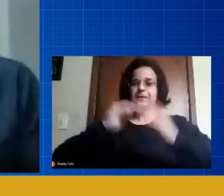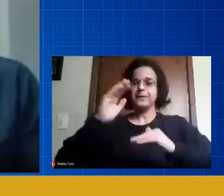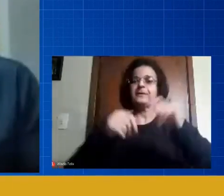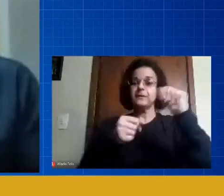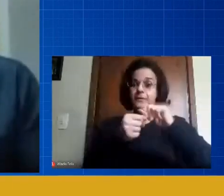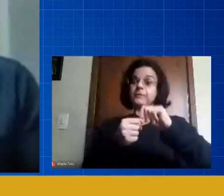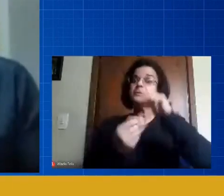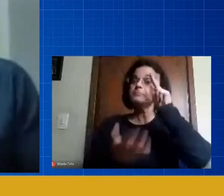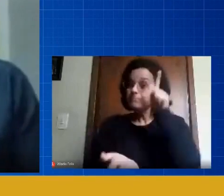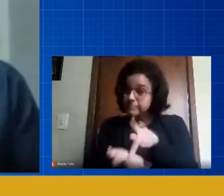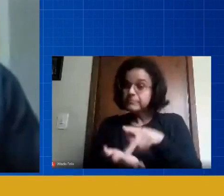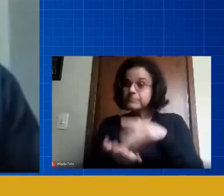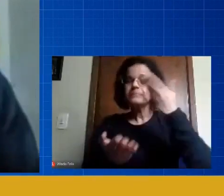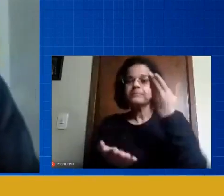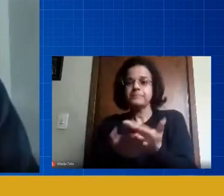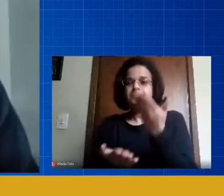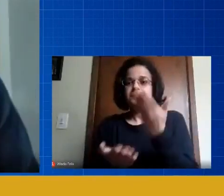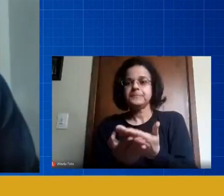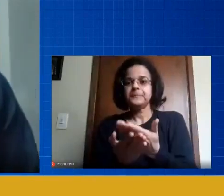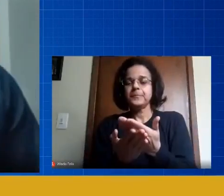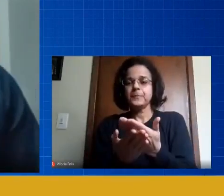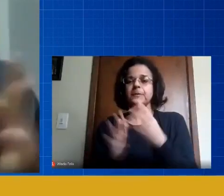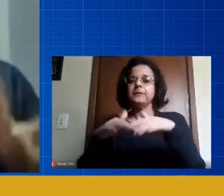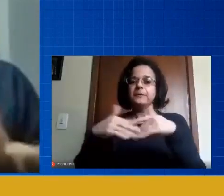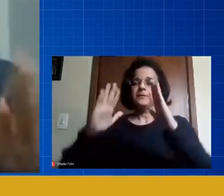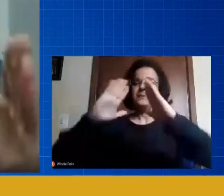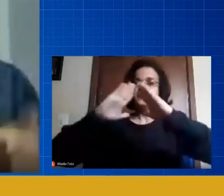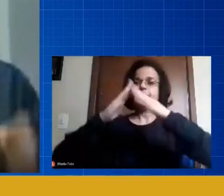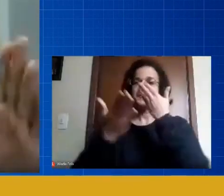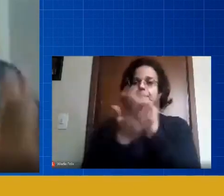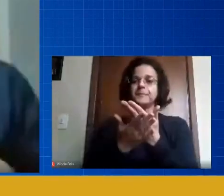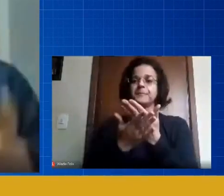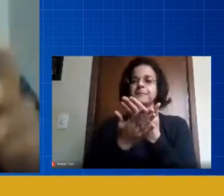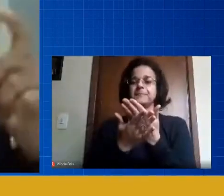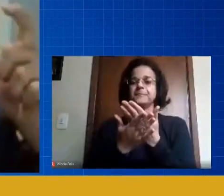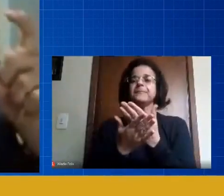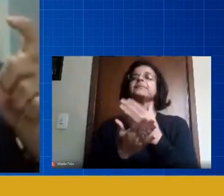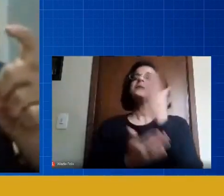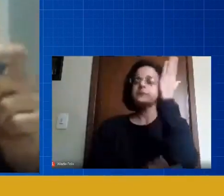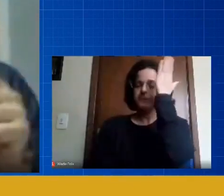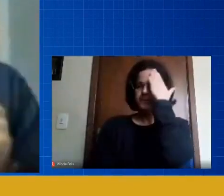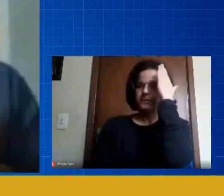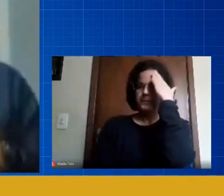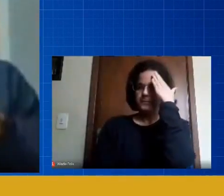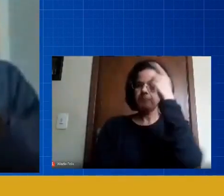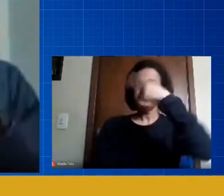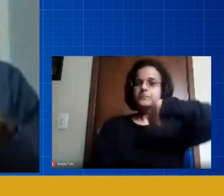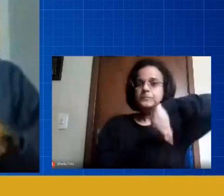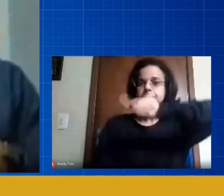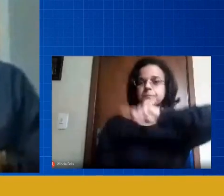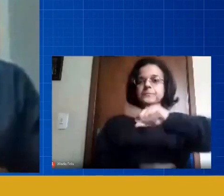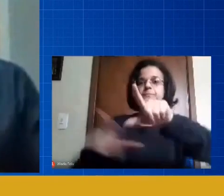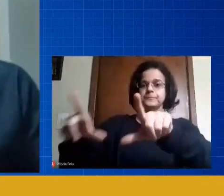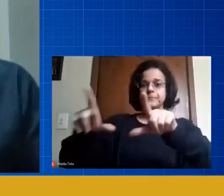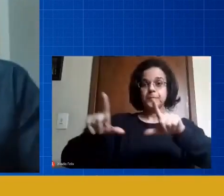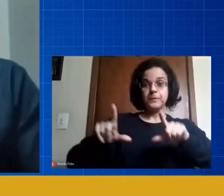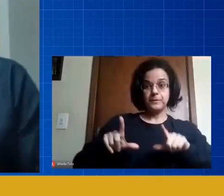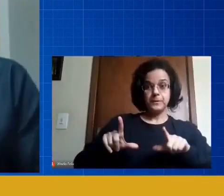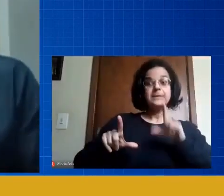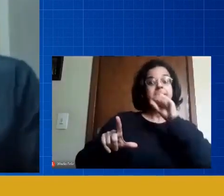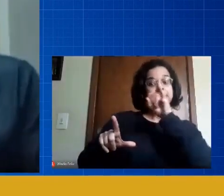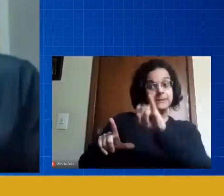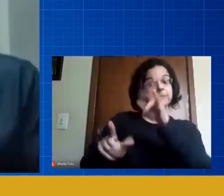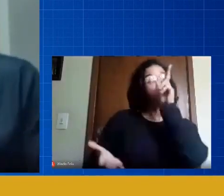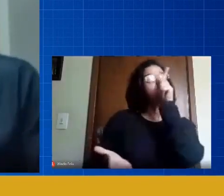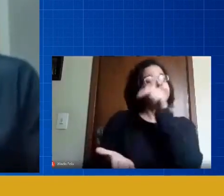estudo mesmo, entendeu, então, as redes de ensino hoje, sabe que os nossos certificados, a pessoa só recebe se efetivamente